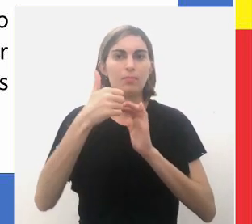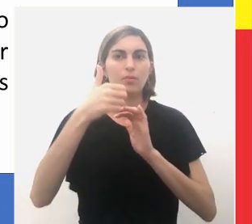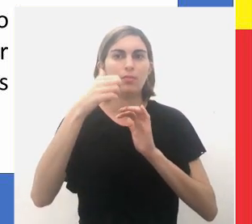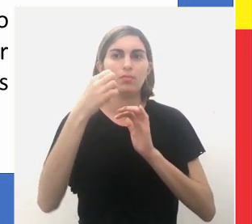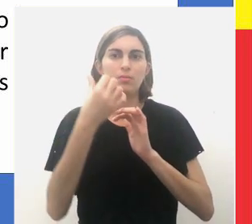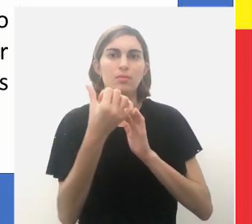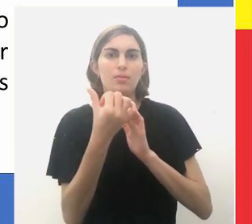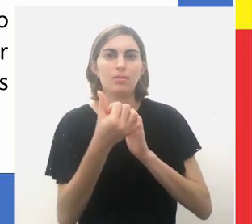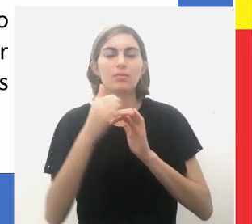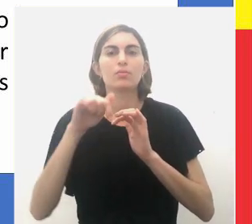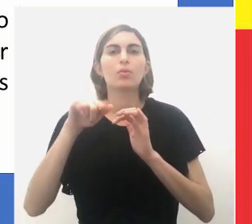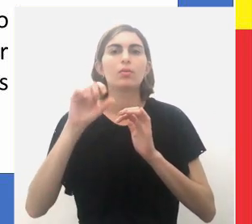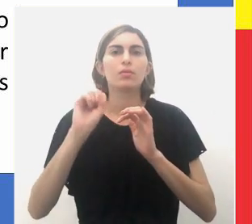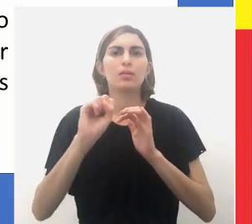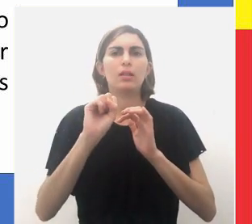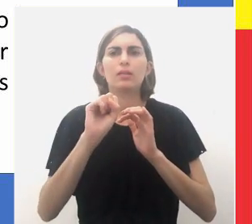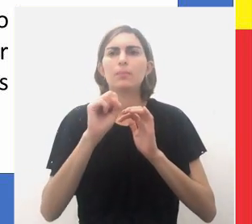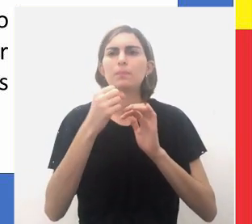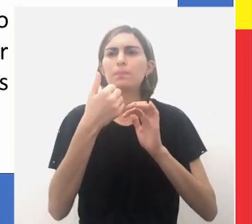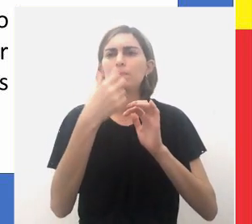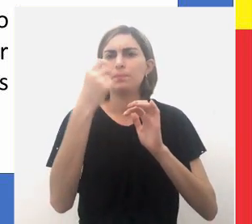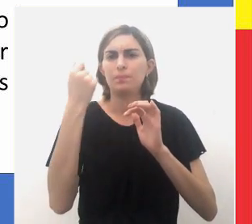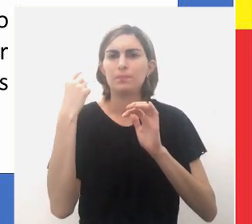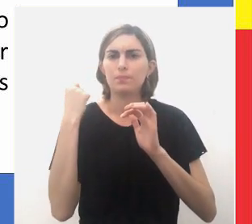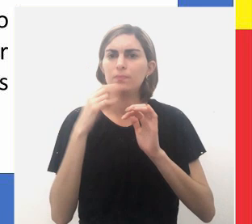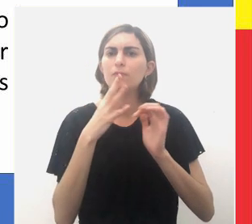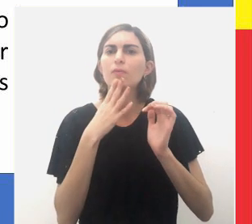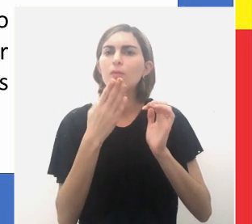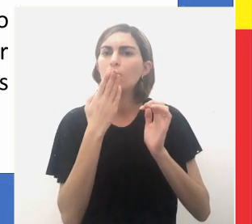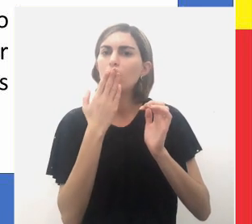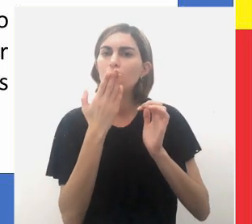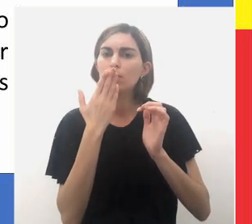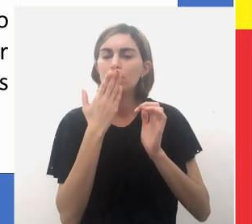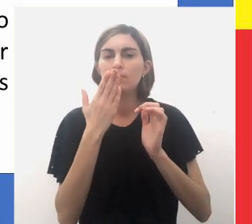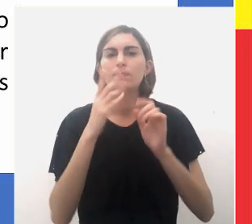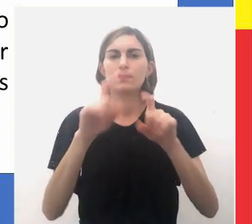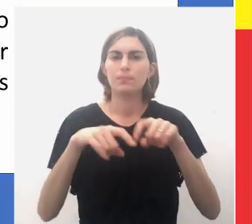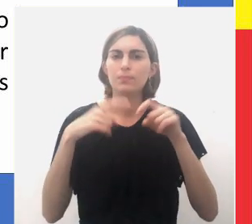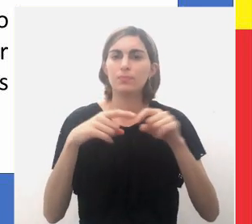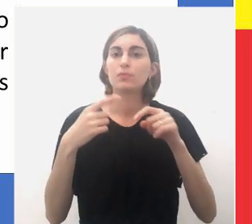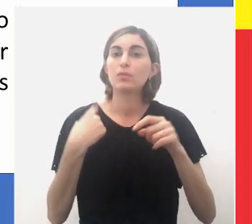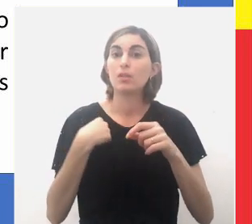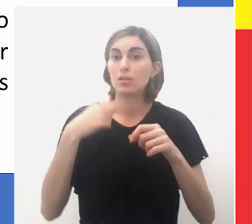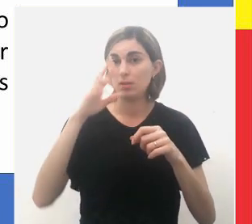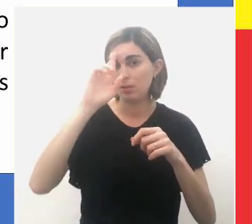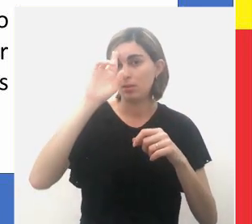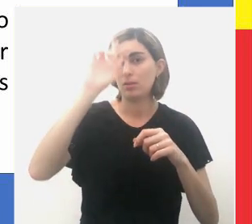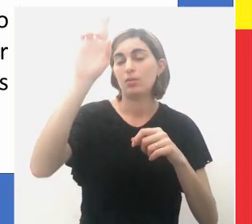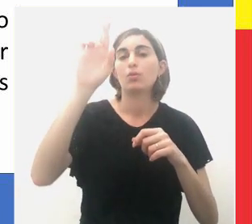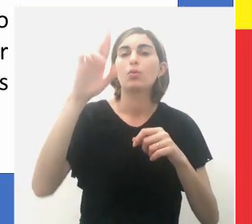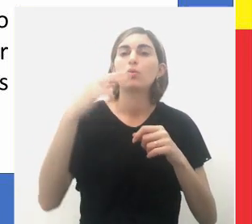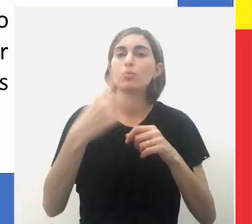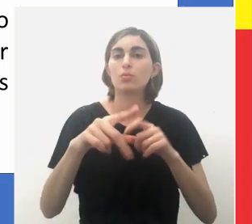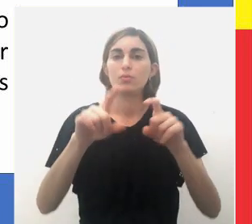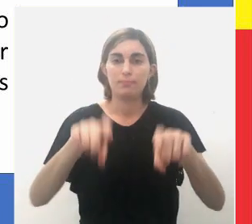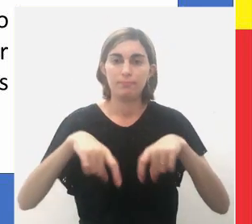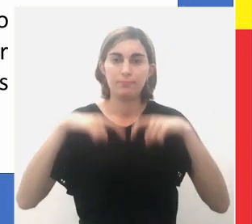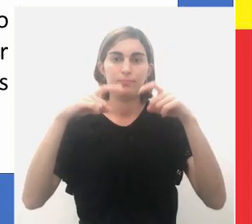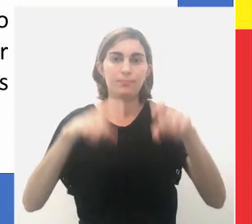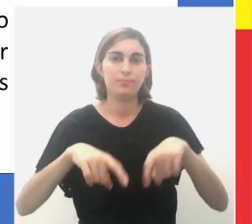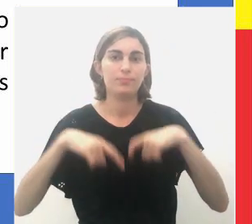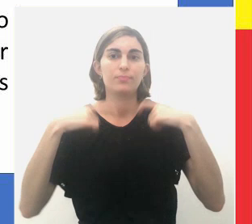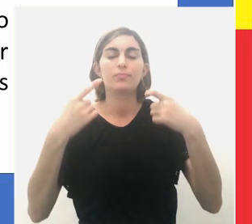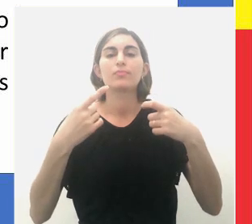1680, reconhecia que os índios descidos do sertão eram senhores em suas